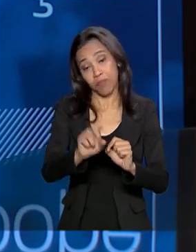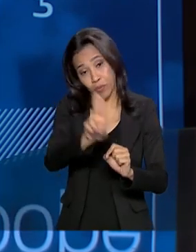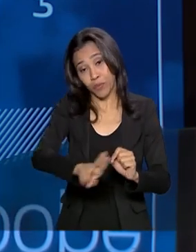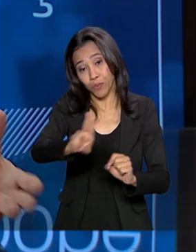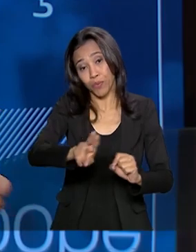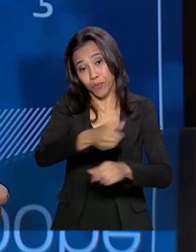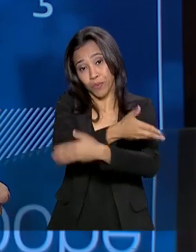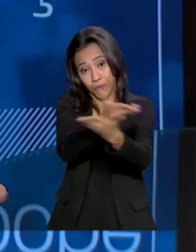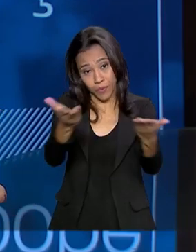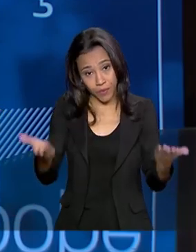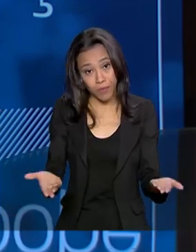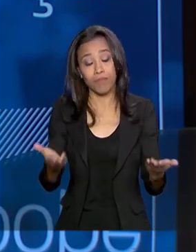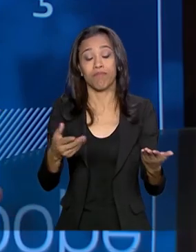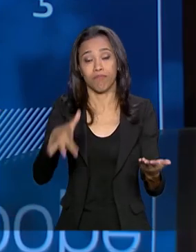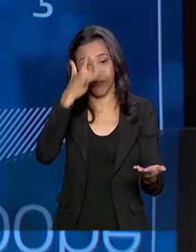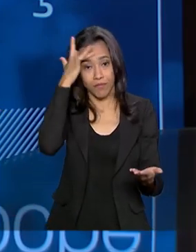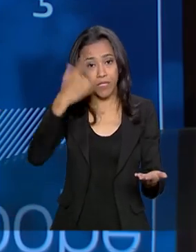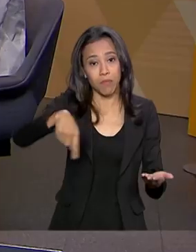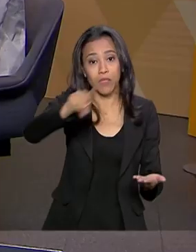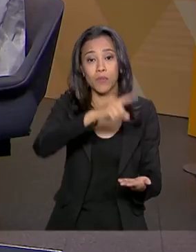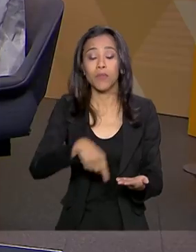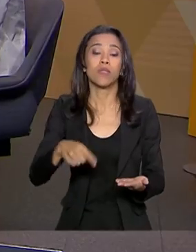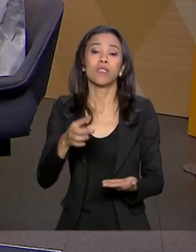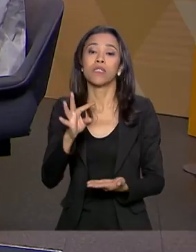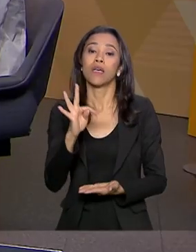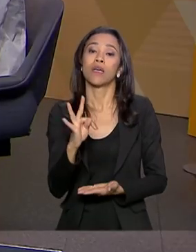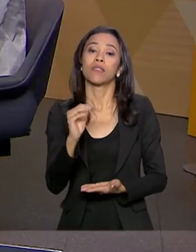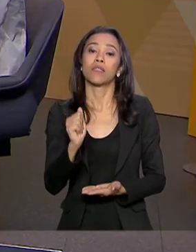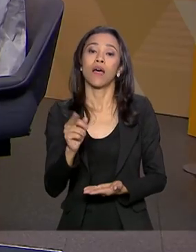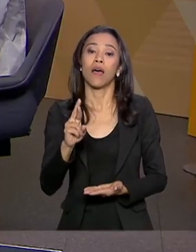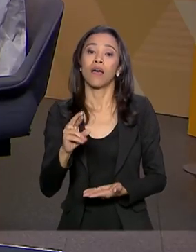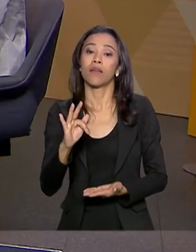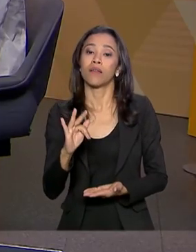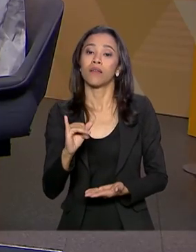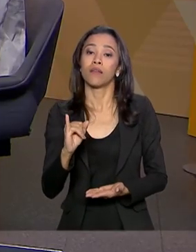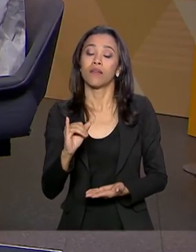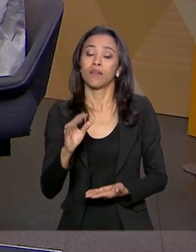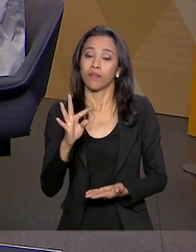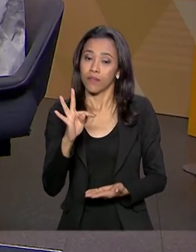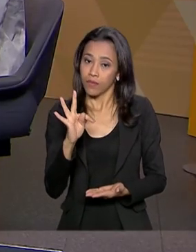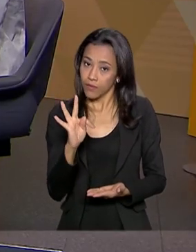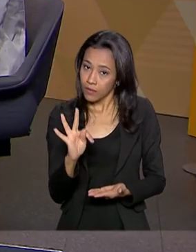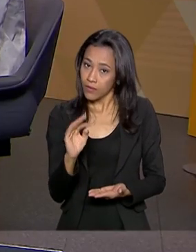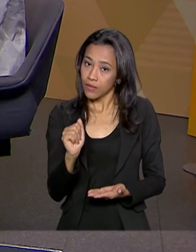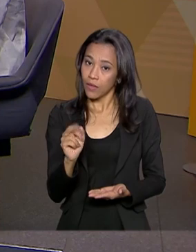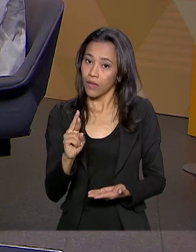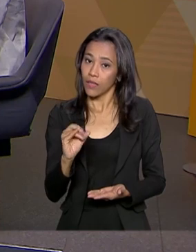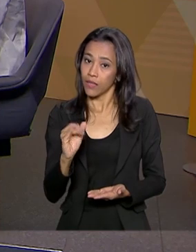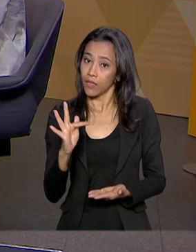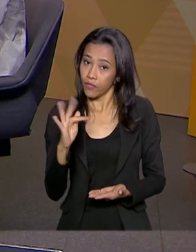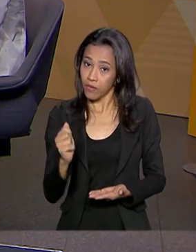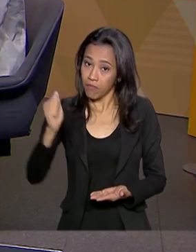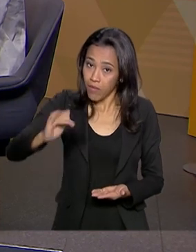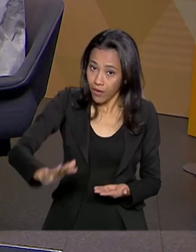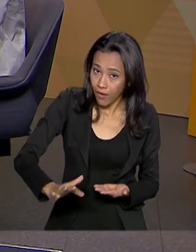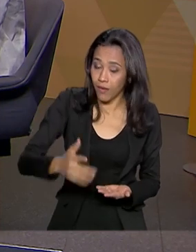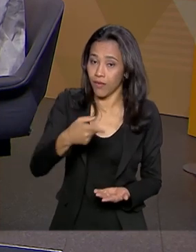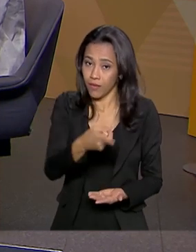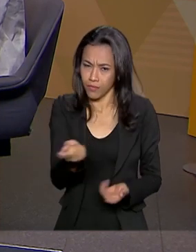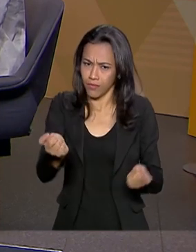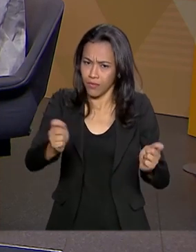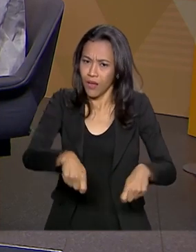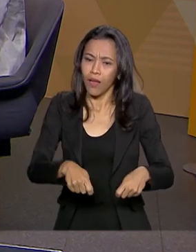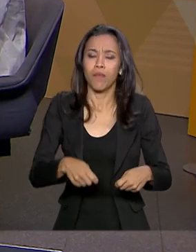usuários, tarifas baratas, ou seja, o usuário ele ter ali um investimento, ter a